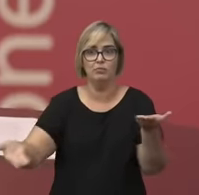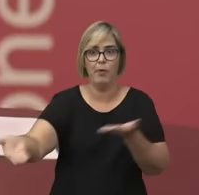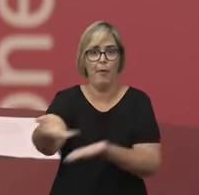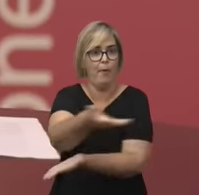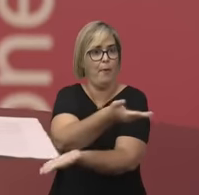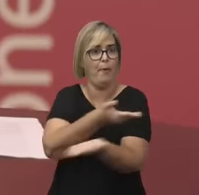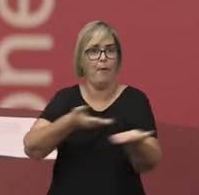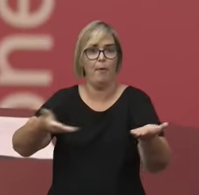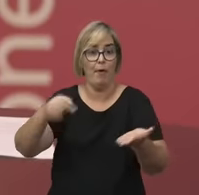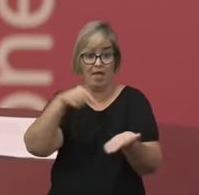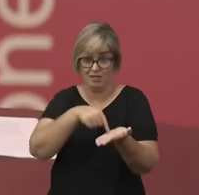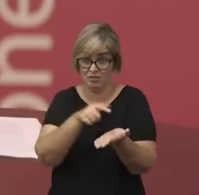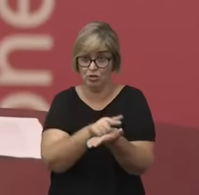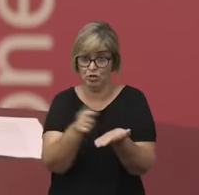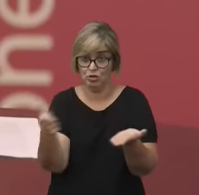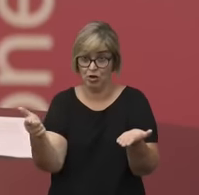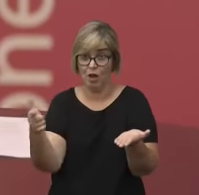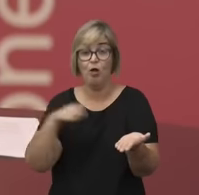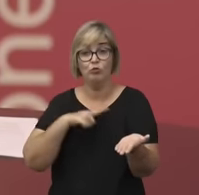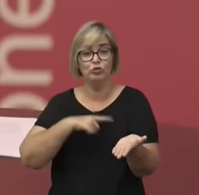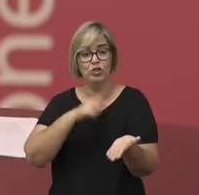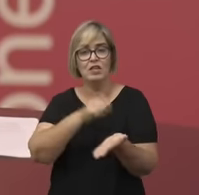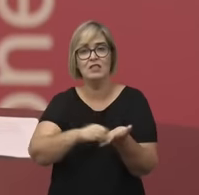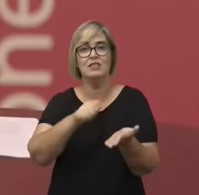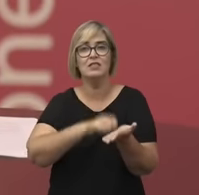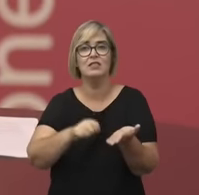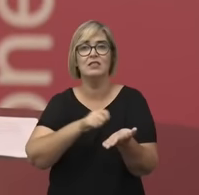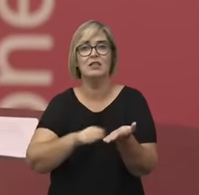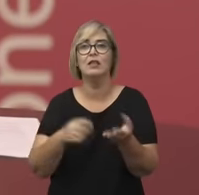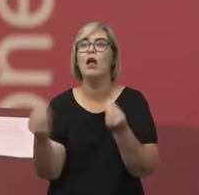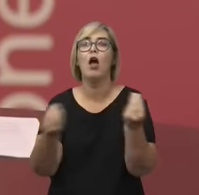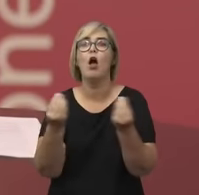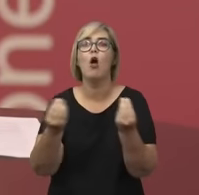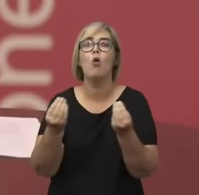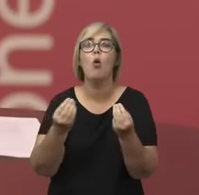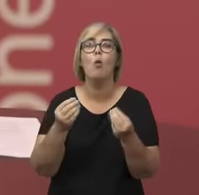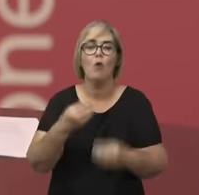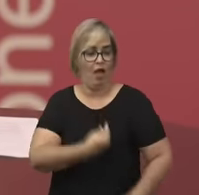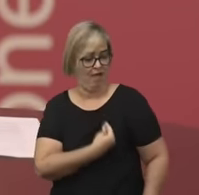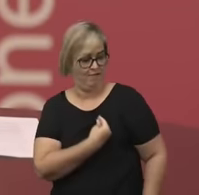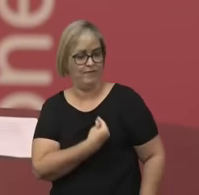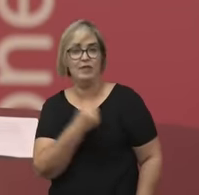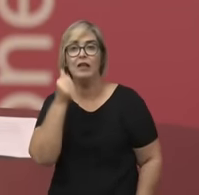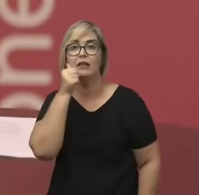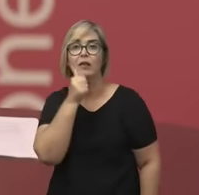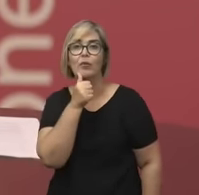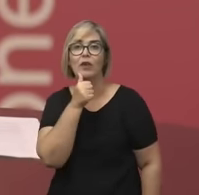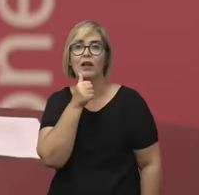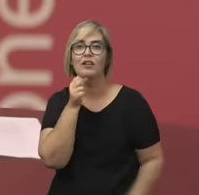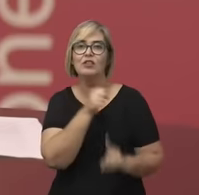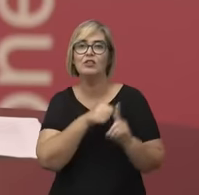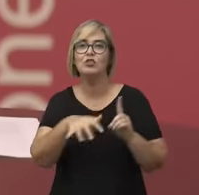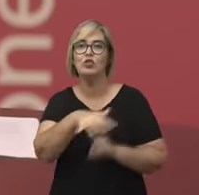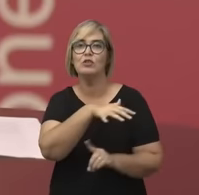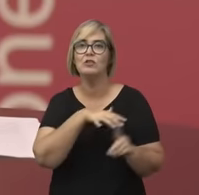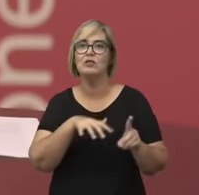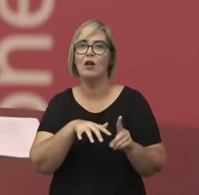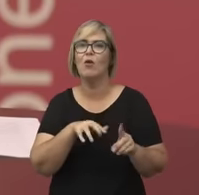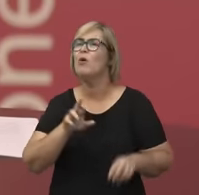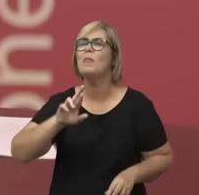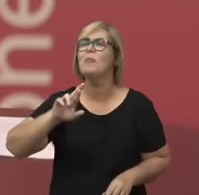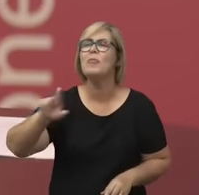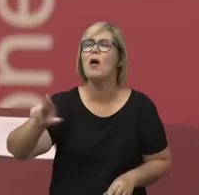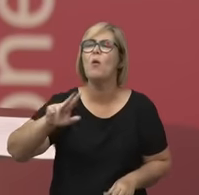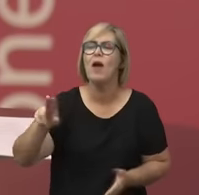jornais, nesses periódicos, tinham ensaios sobre a condição social da mulher. Não eram revistas de frivolidades,